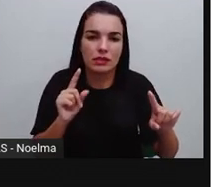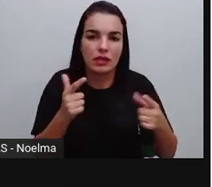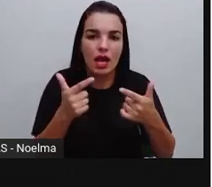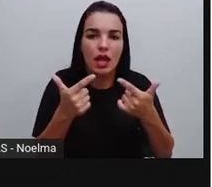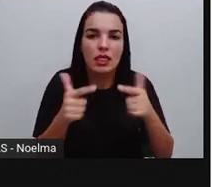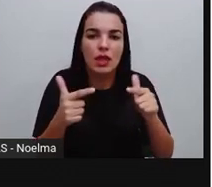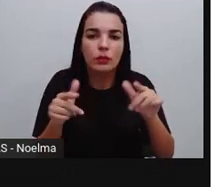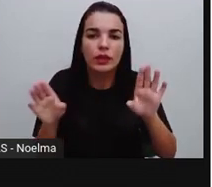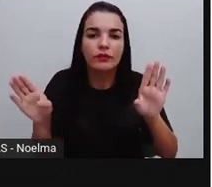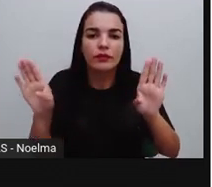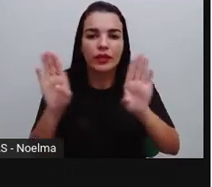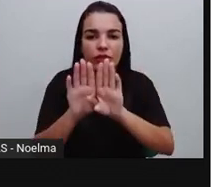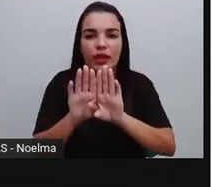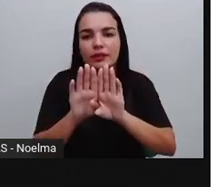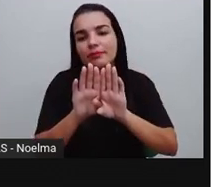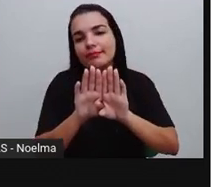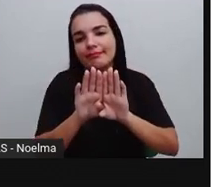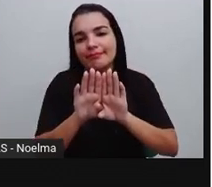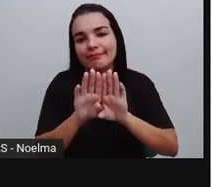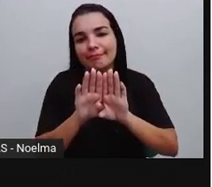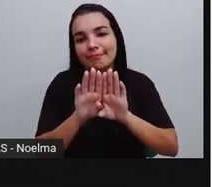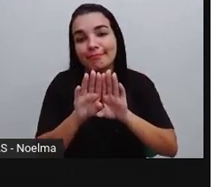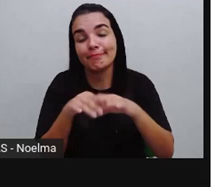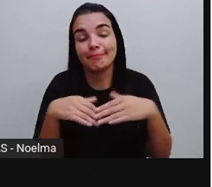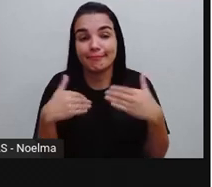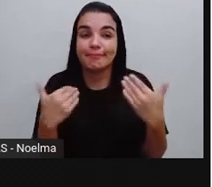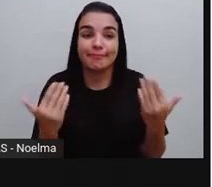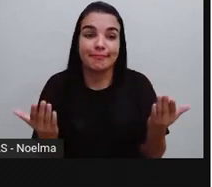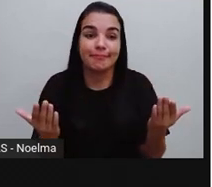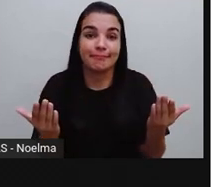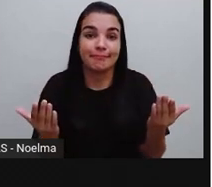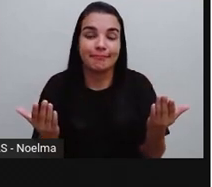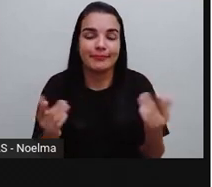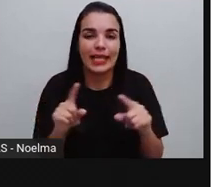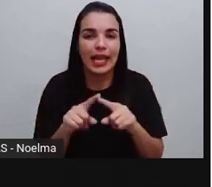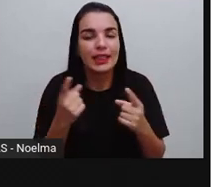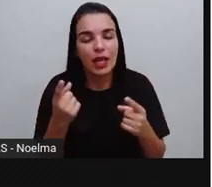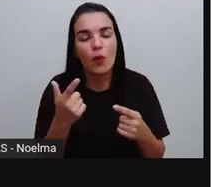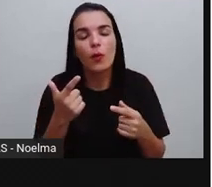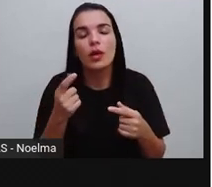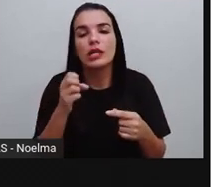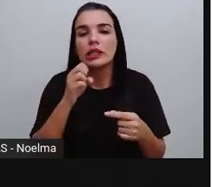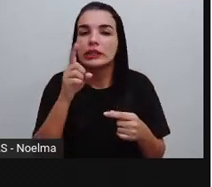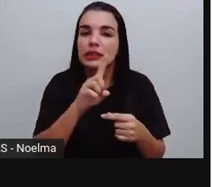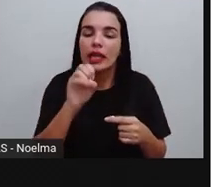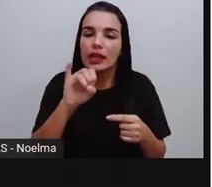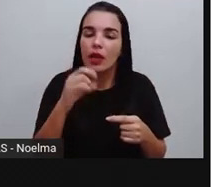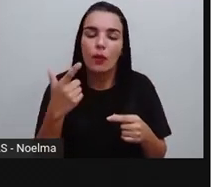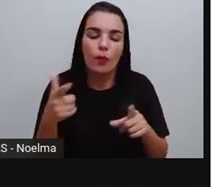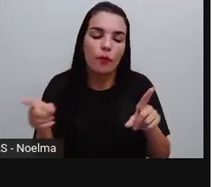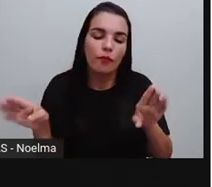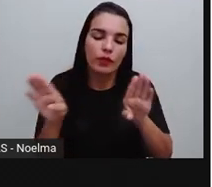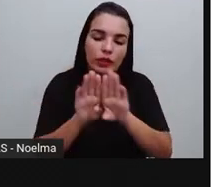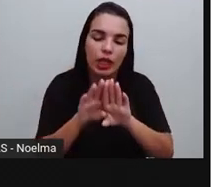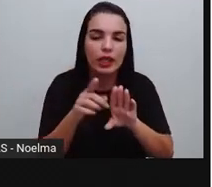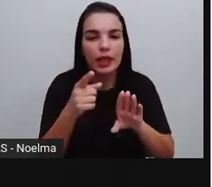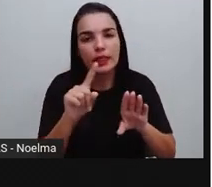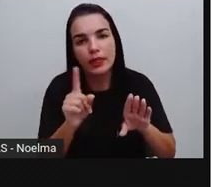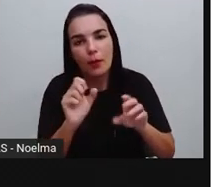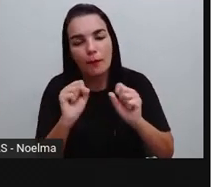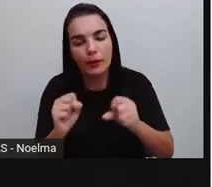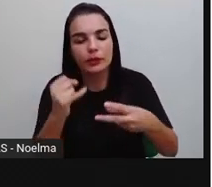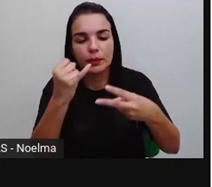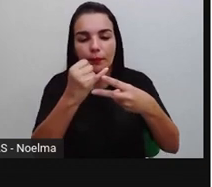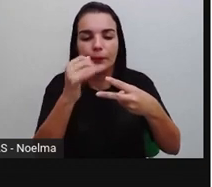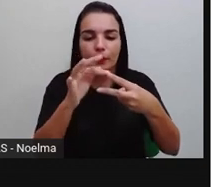tem curva, né? Mas, não é fechado. E se não é fechado, não pode ser considerado um